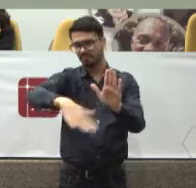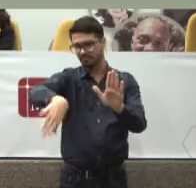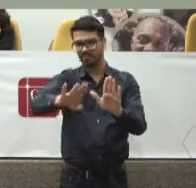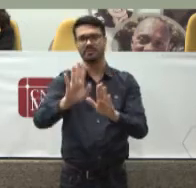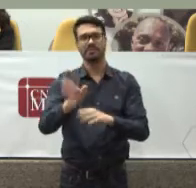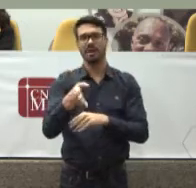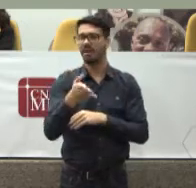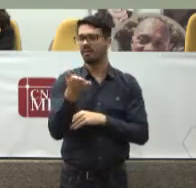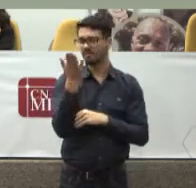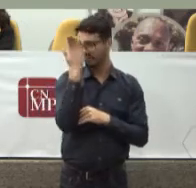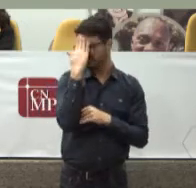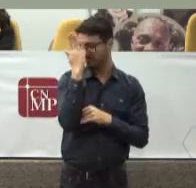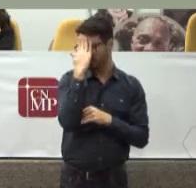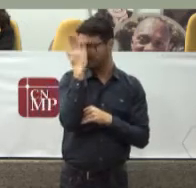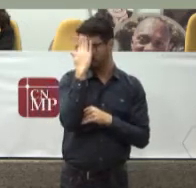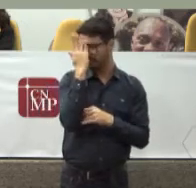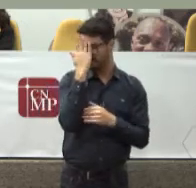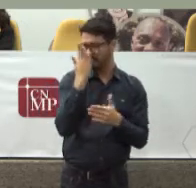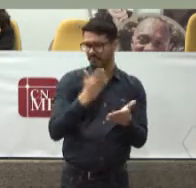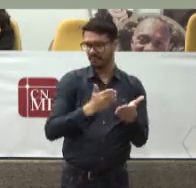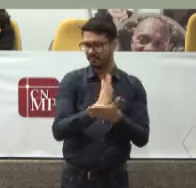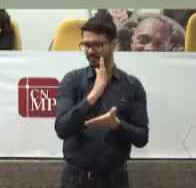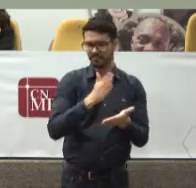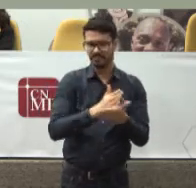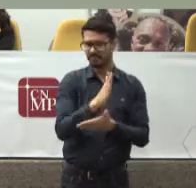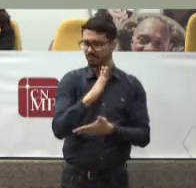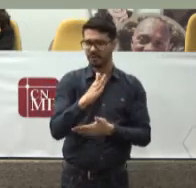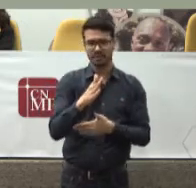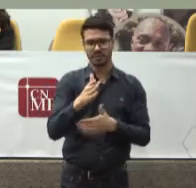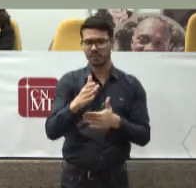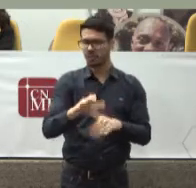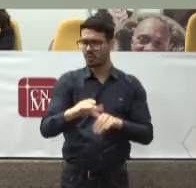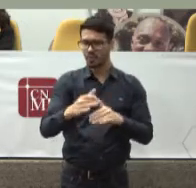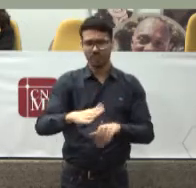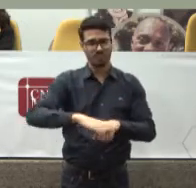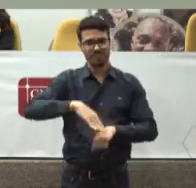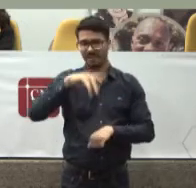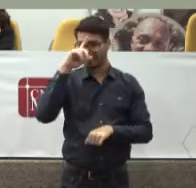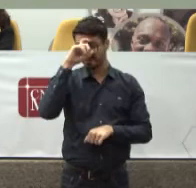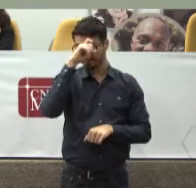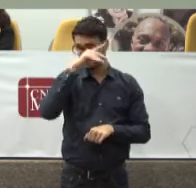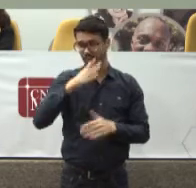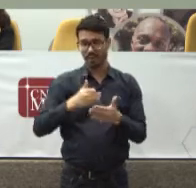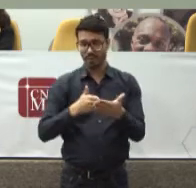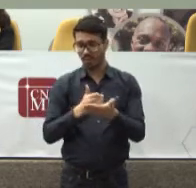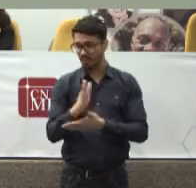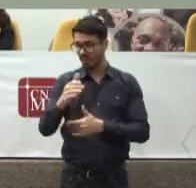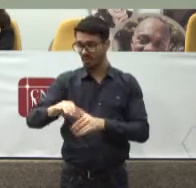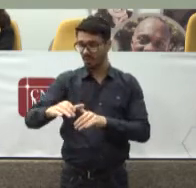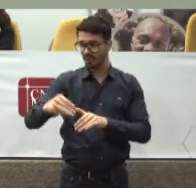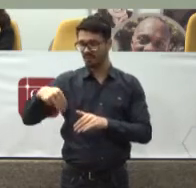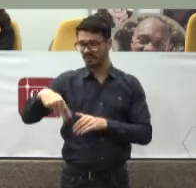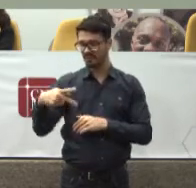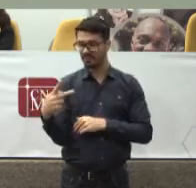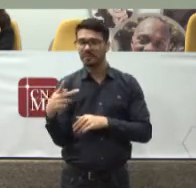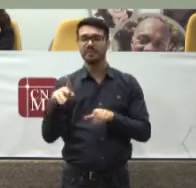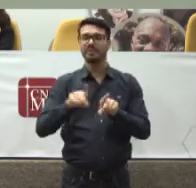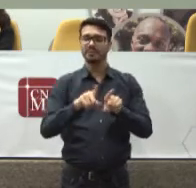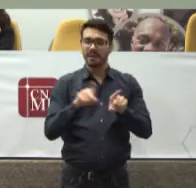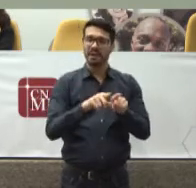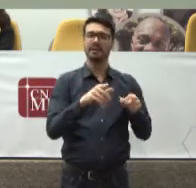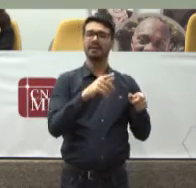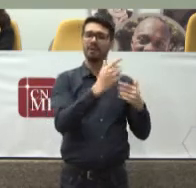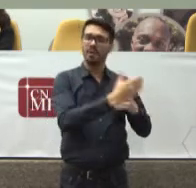Passaram nos concursos Mais difíceis da República Concurso para o Ministério Público O concurso para a magistratura